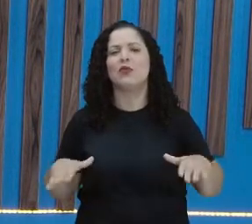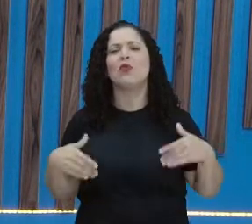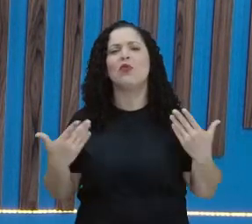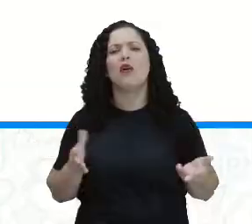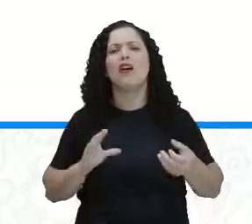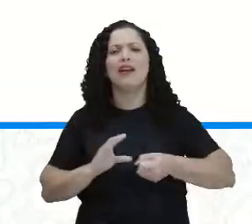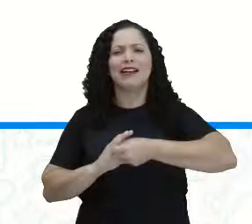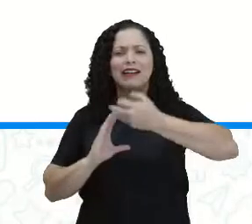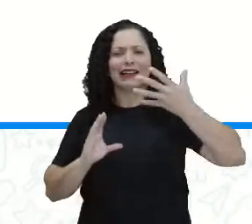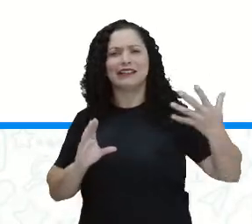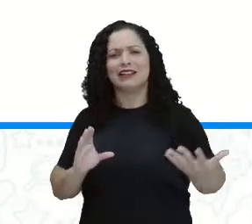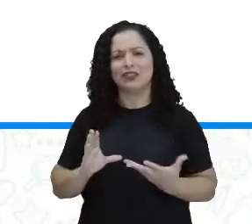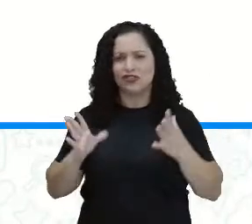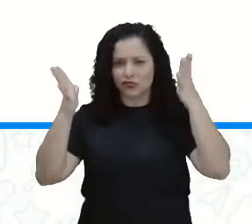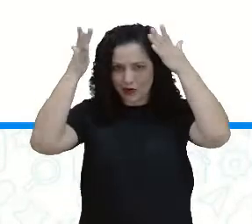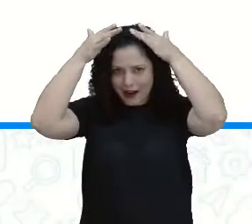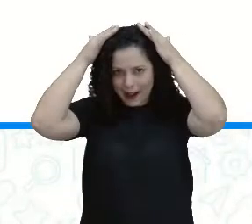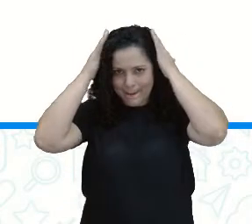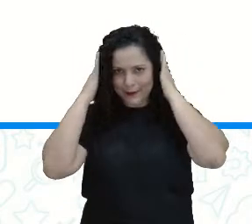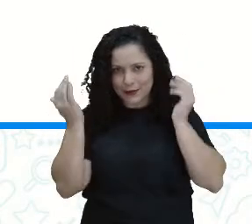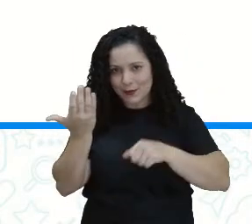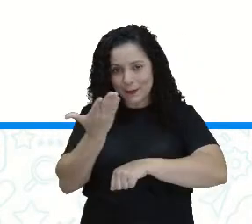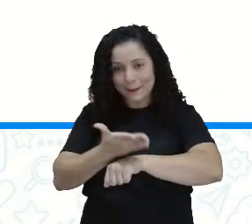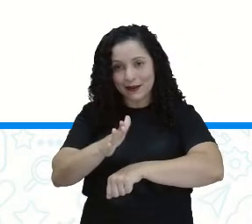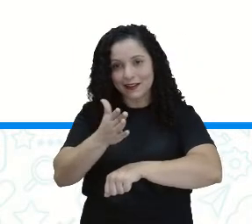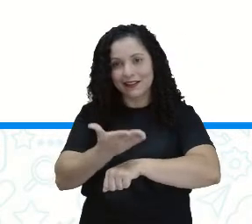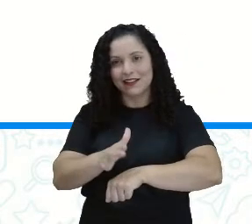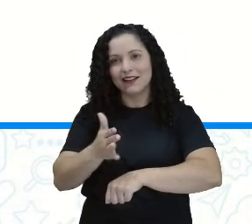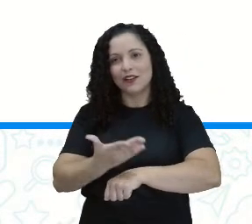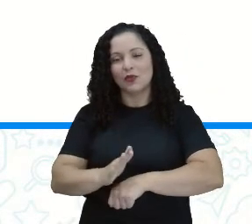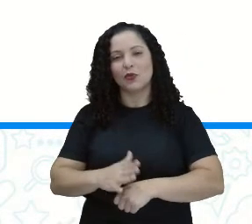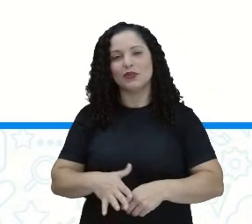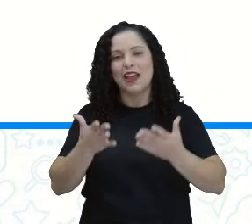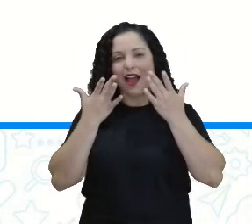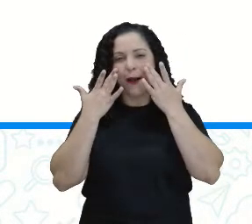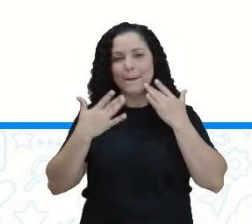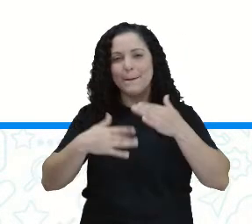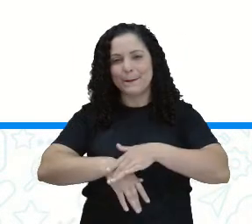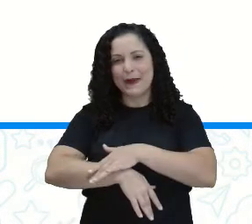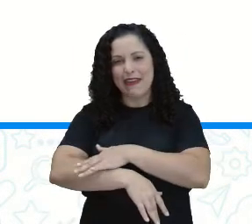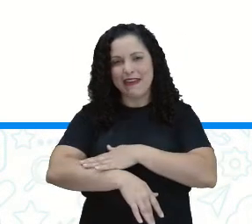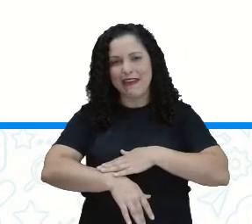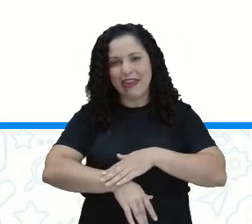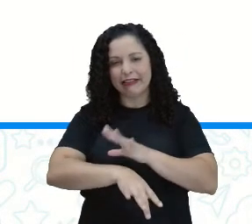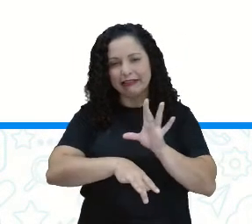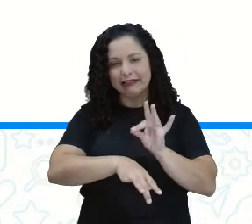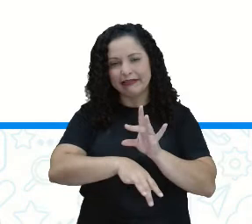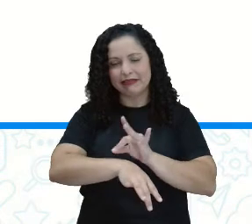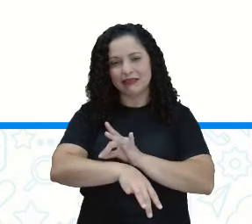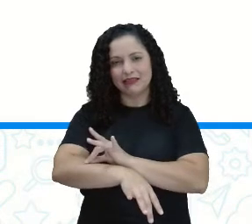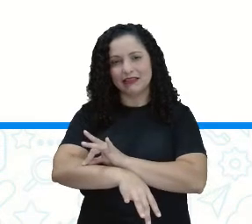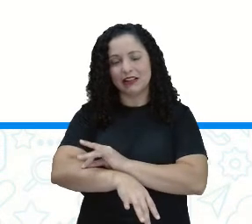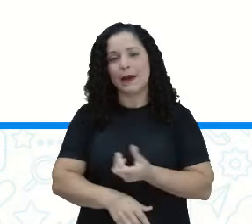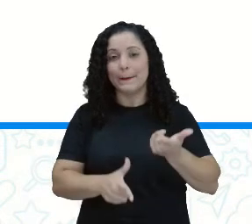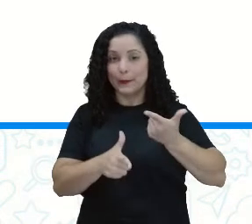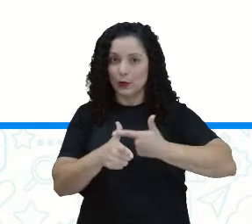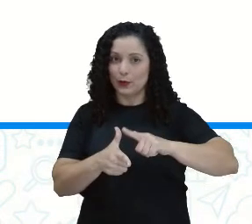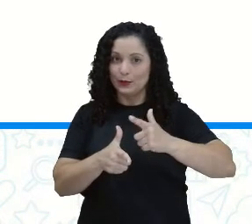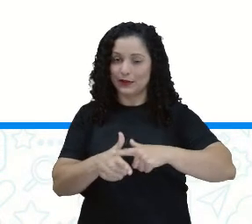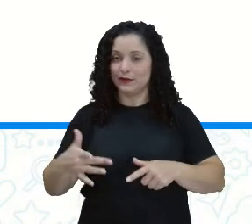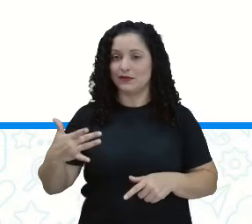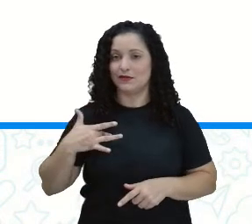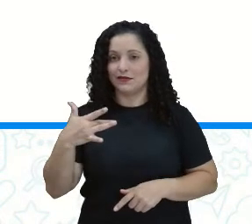Características. Cabelos começam a embranquecer. A pele apresenta rugas. Alguns problemas de saúde começam a